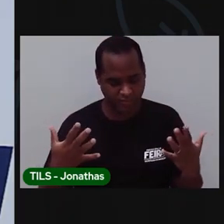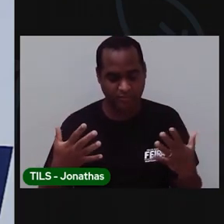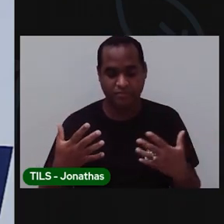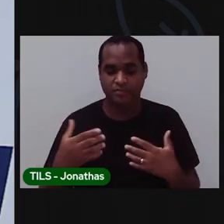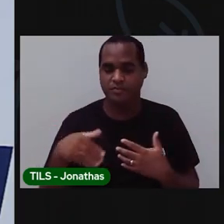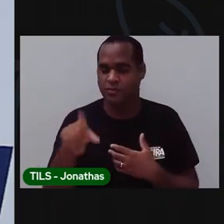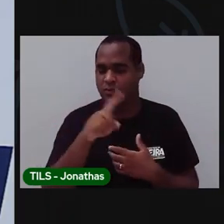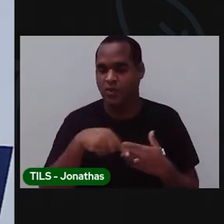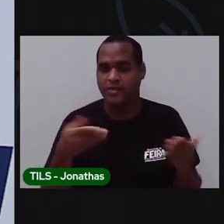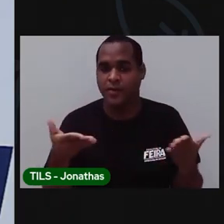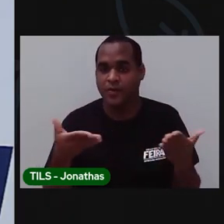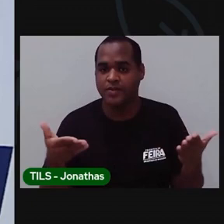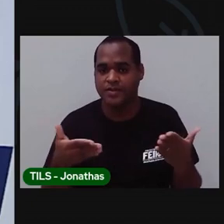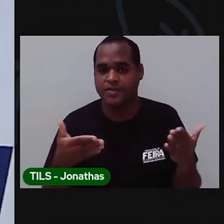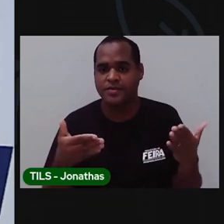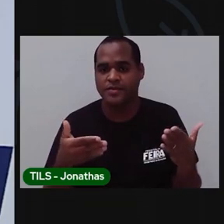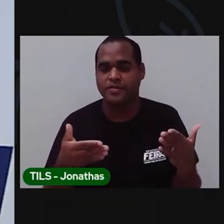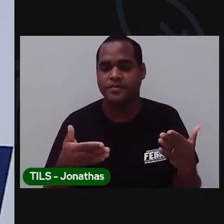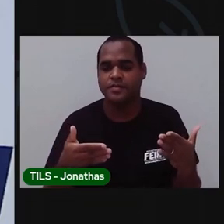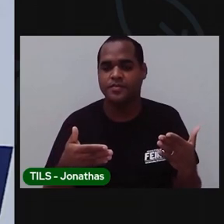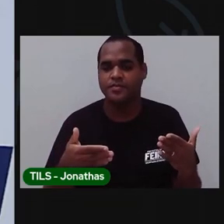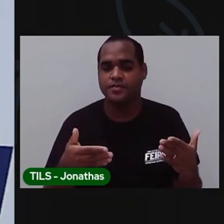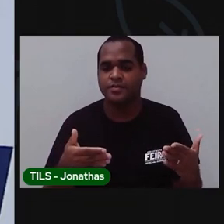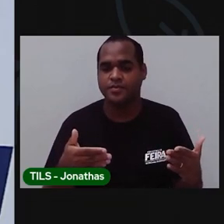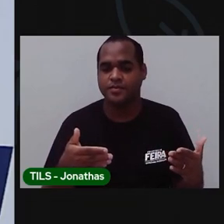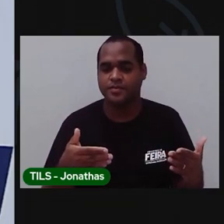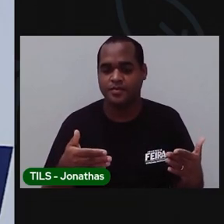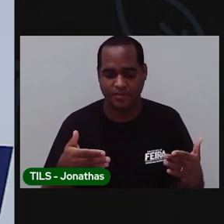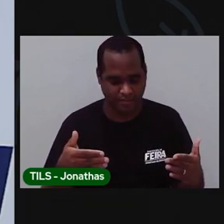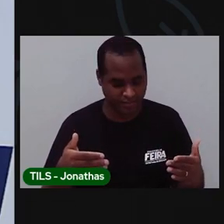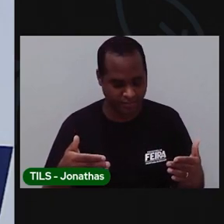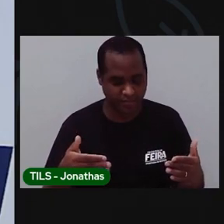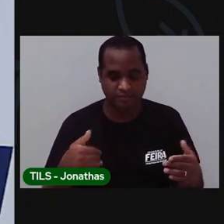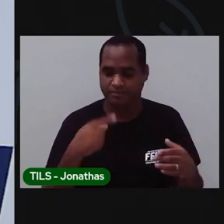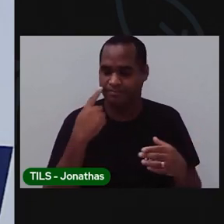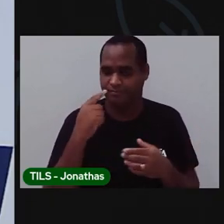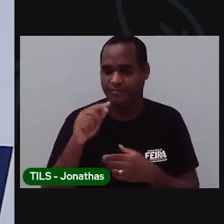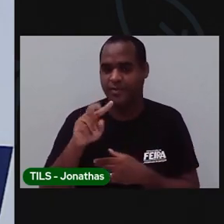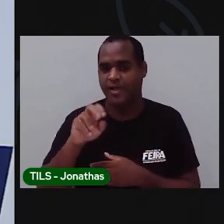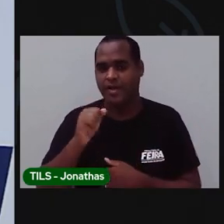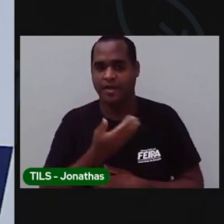gente hoje. Ajudou os amigos de Valentino.